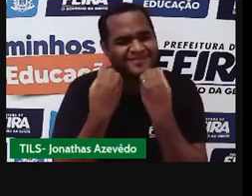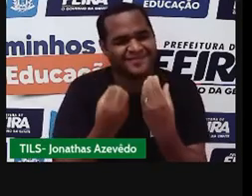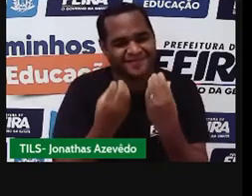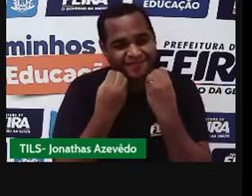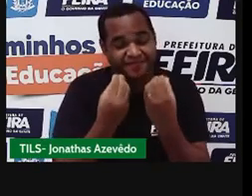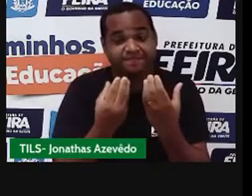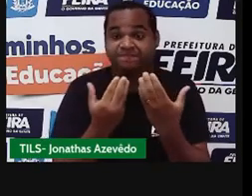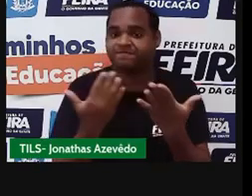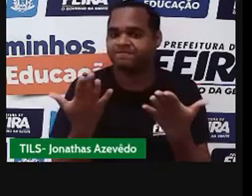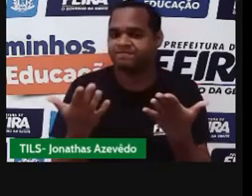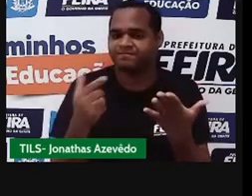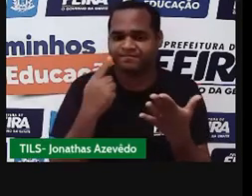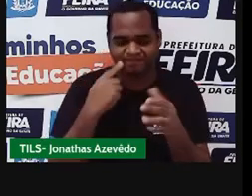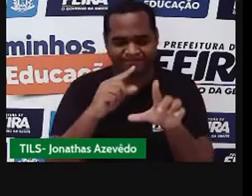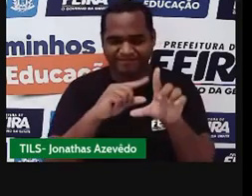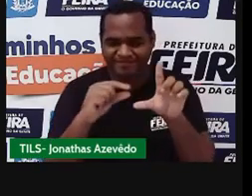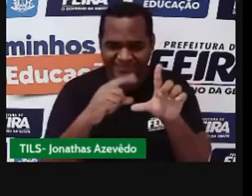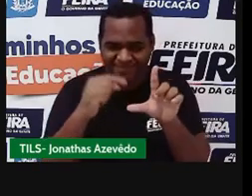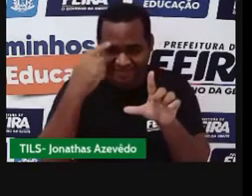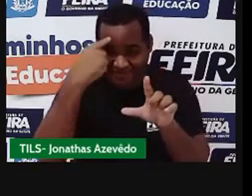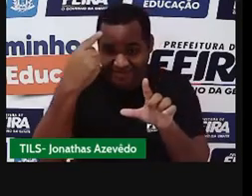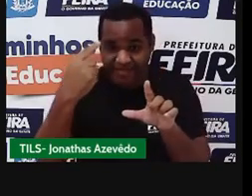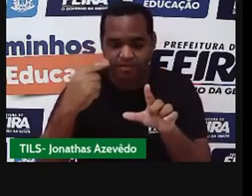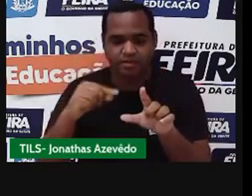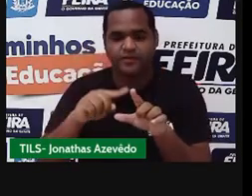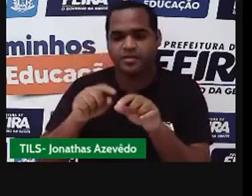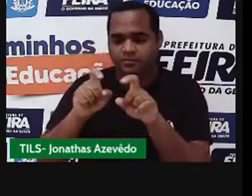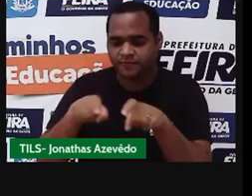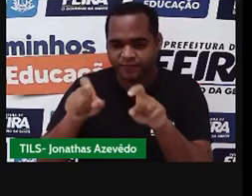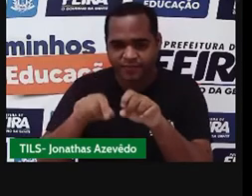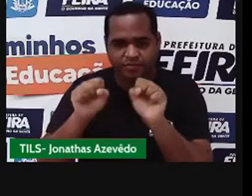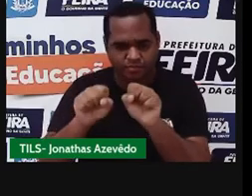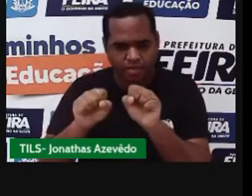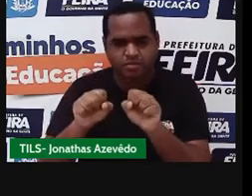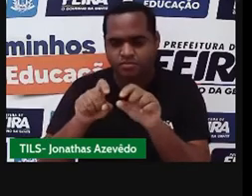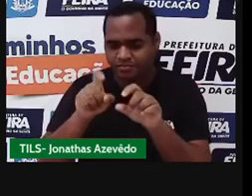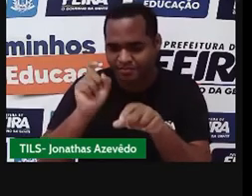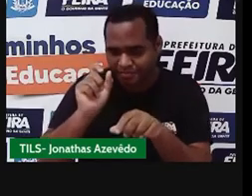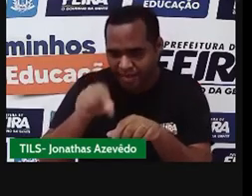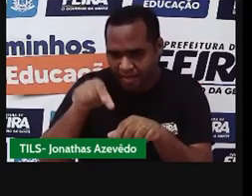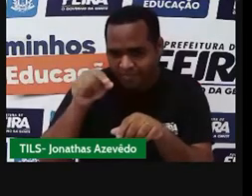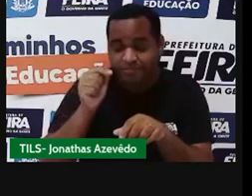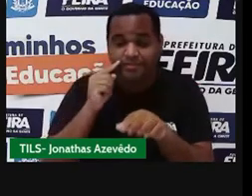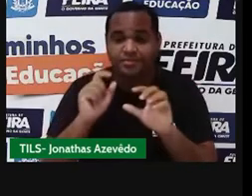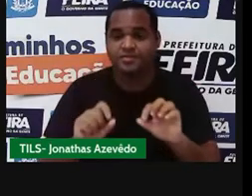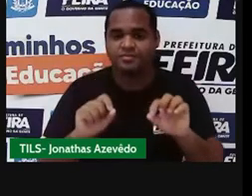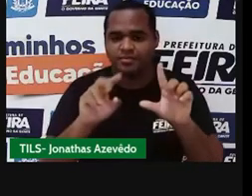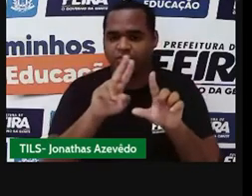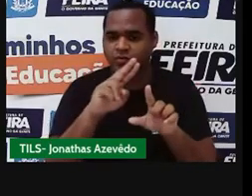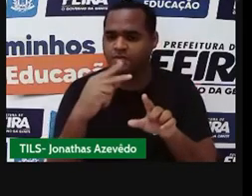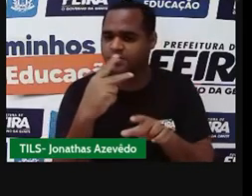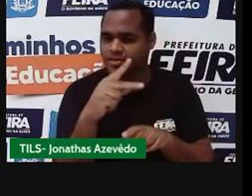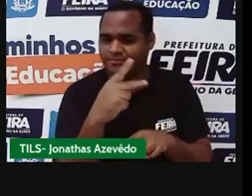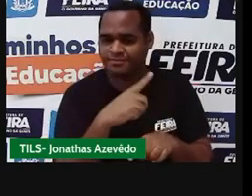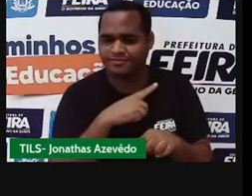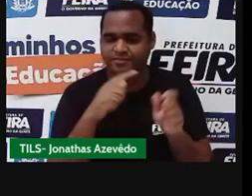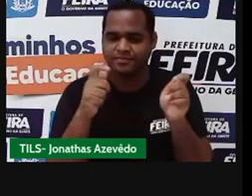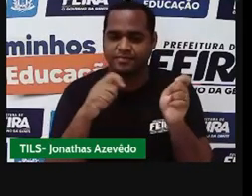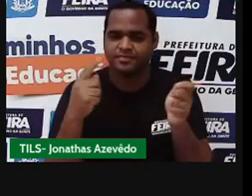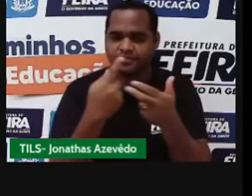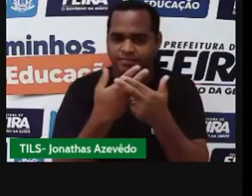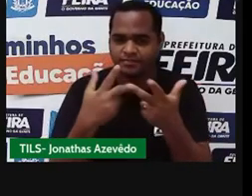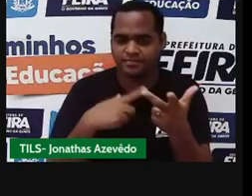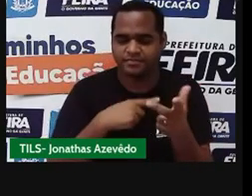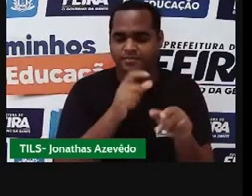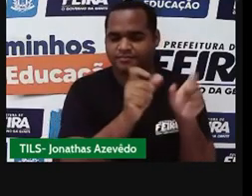aqui. Então, na descrição desse vídeo vai ter o link para esse joguinho. Vocês vão clicar nesse link e vão colocar o nome de vocês. De um lado vai ter